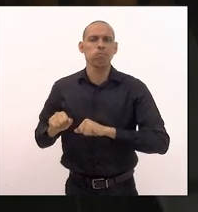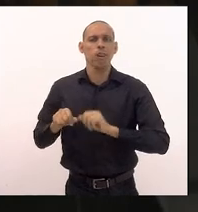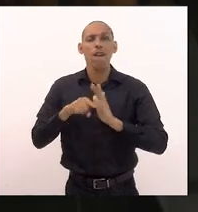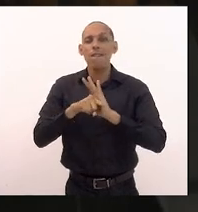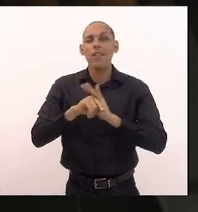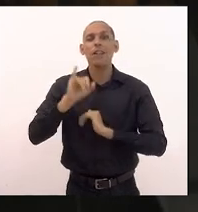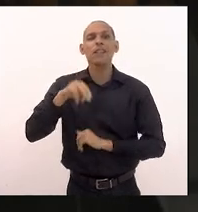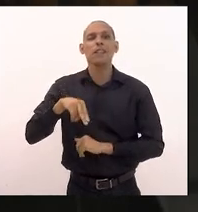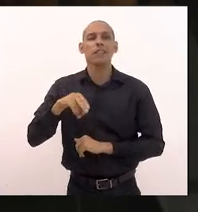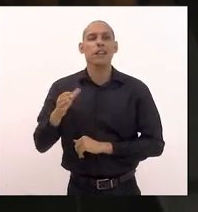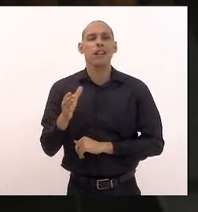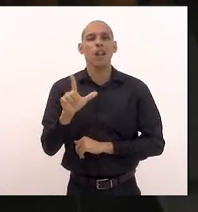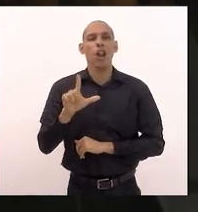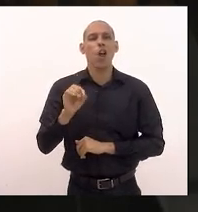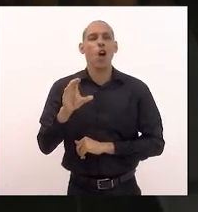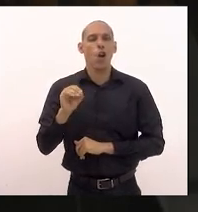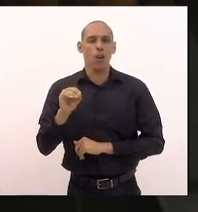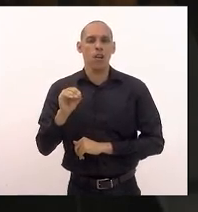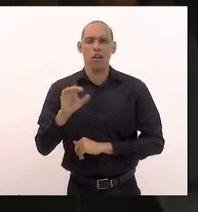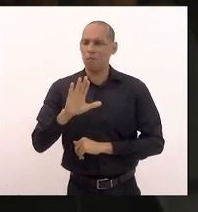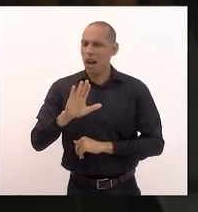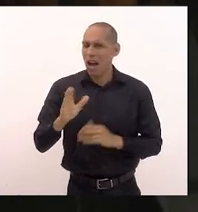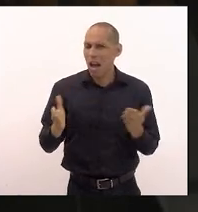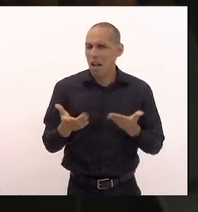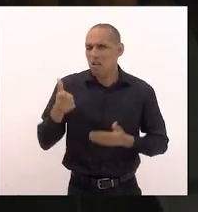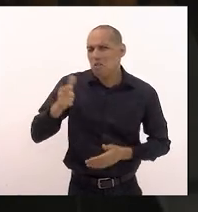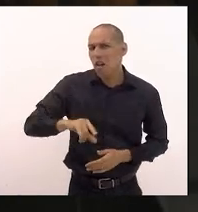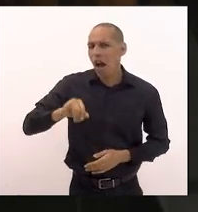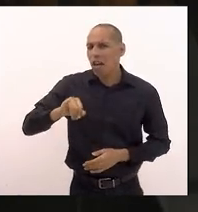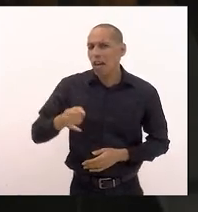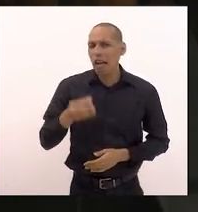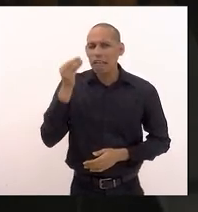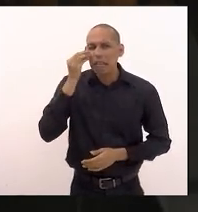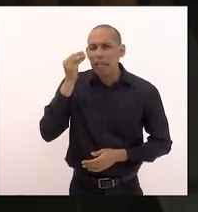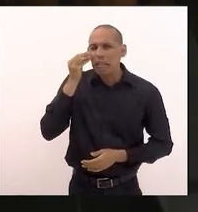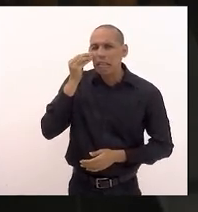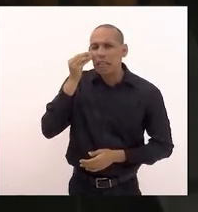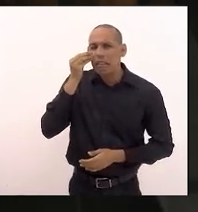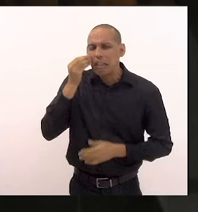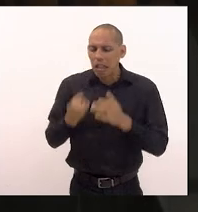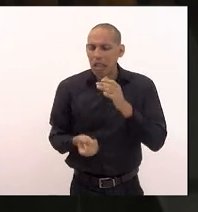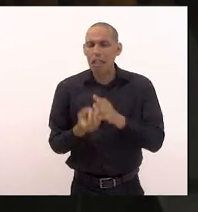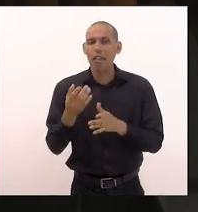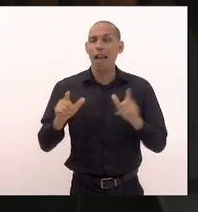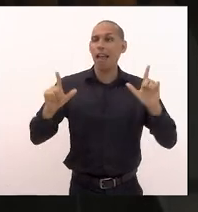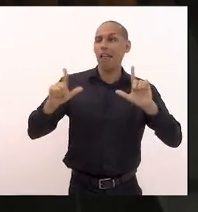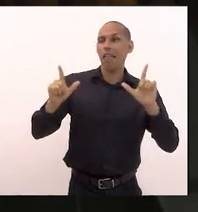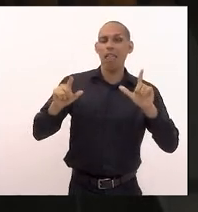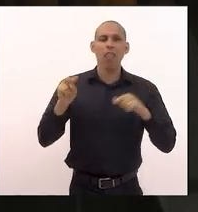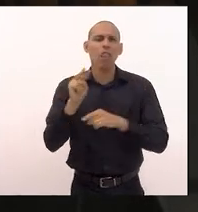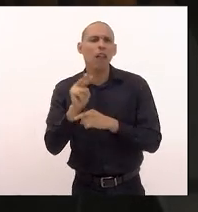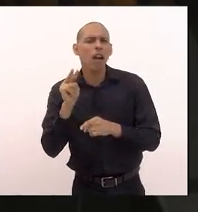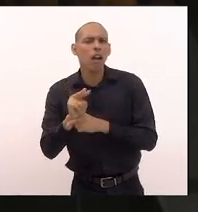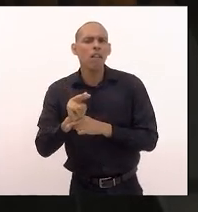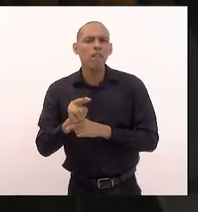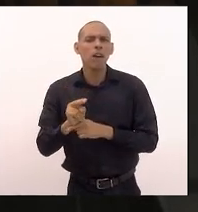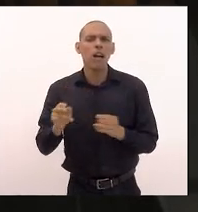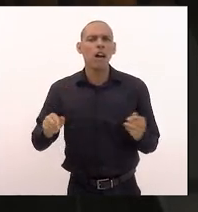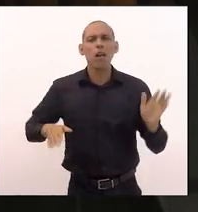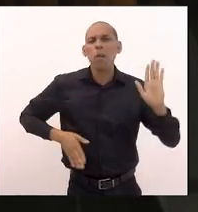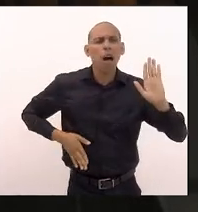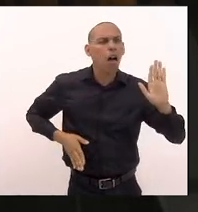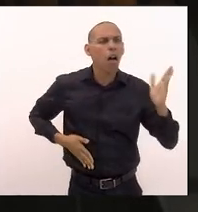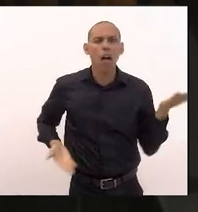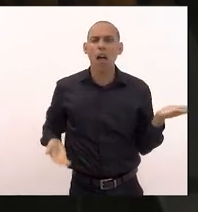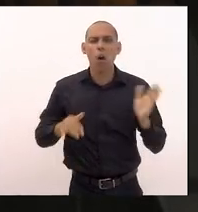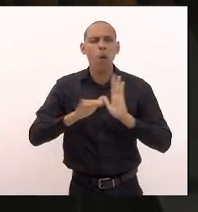agora não me venha com mais uma tentativa de criar mídia o senhor que defende o bandido o senhor que é